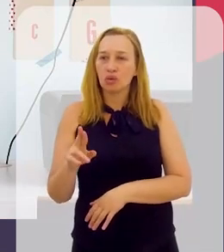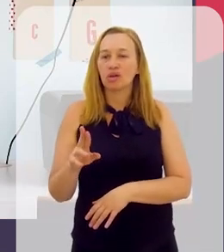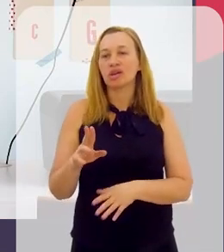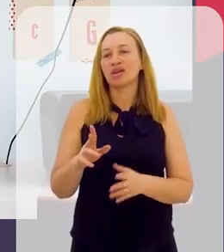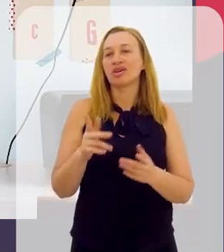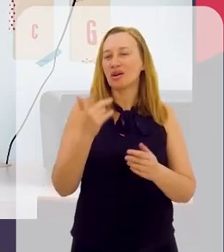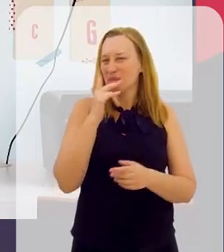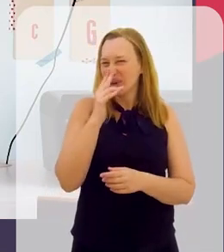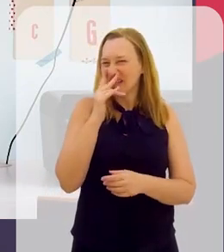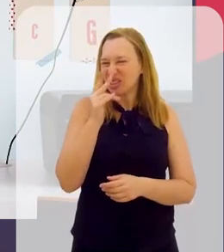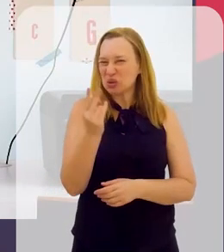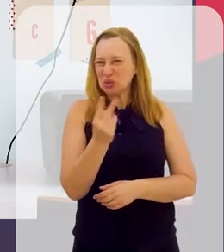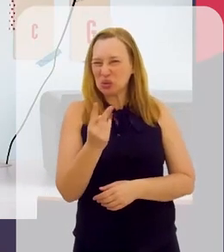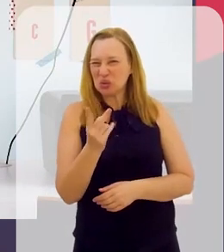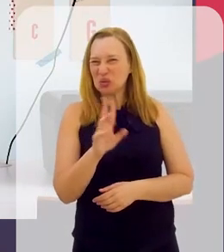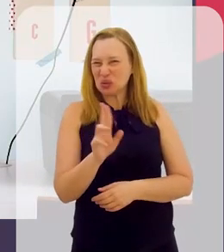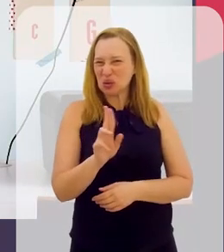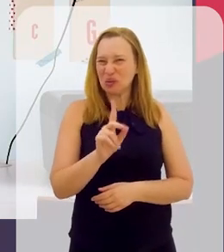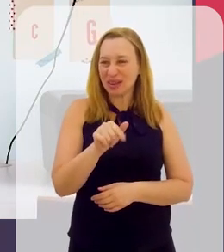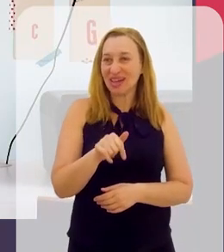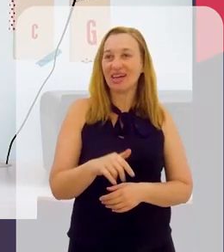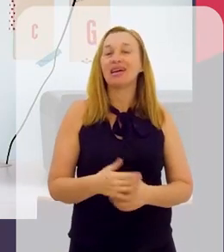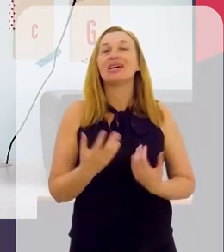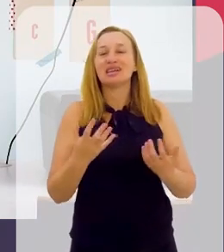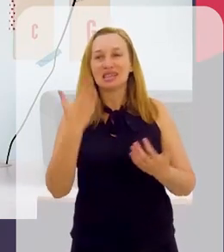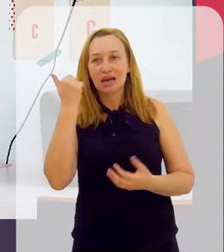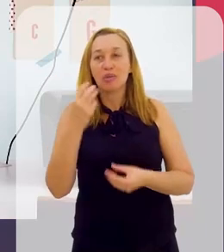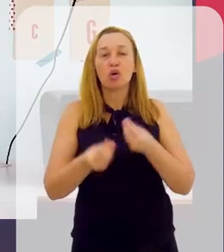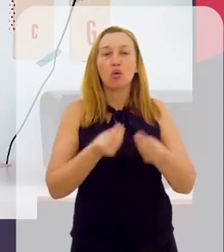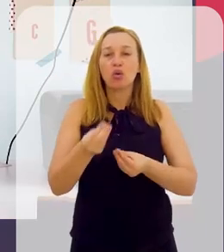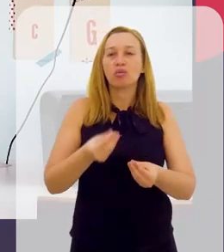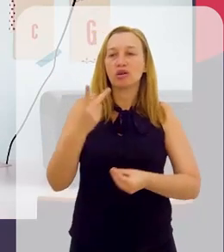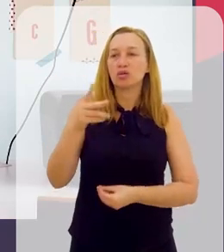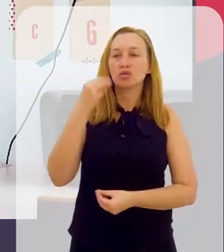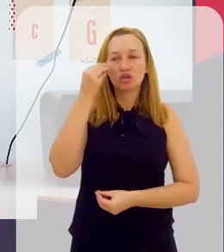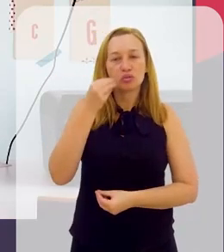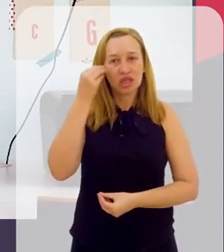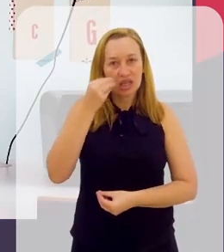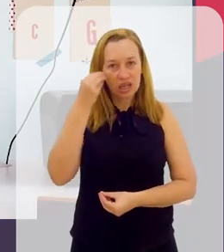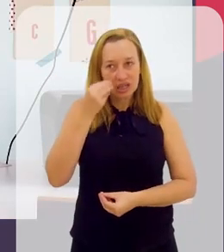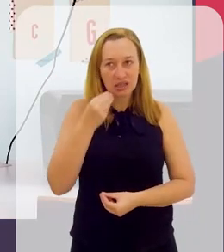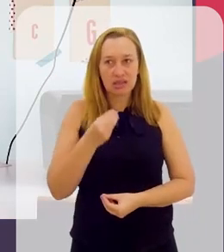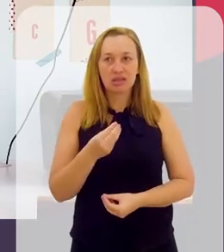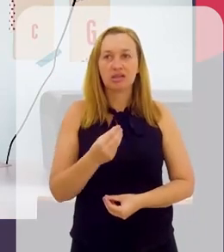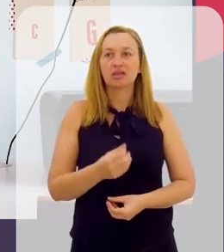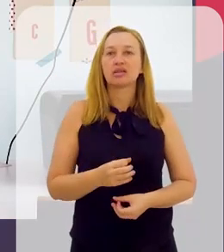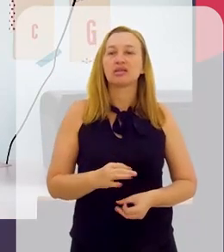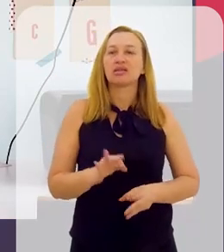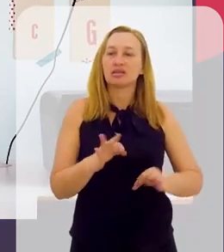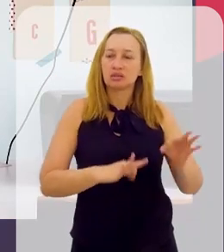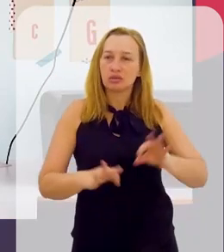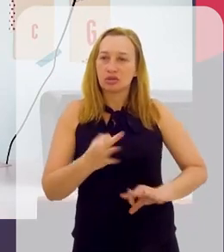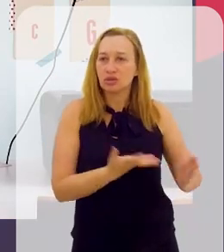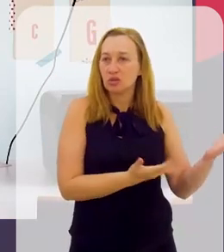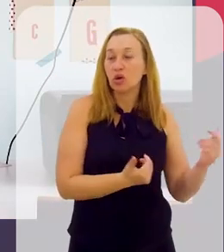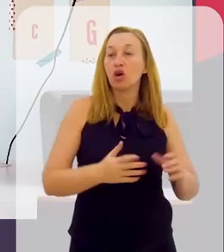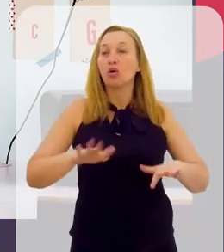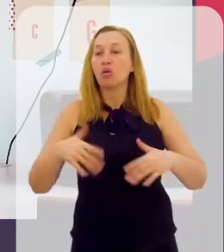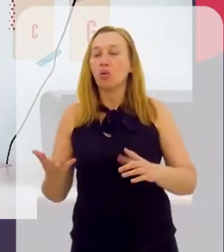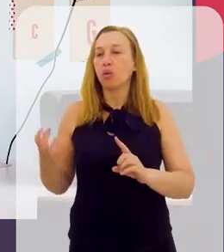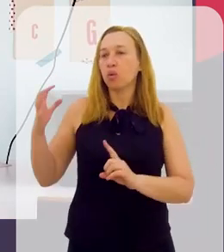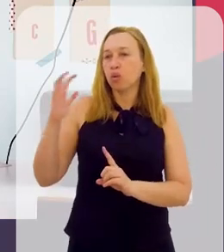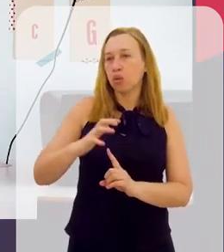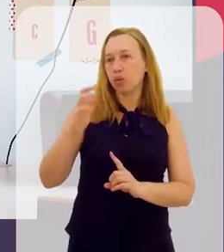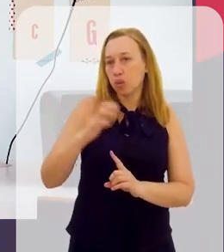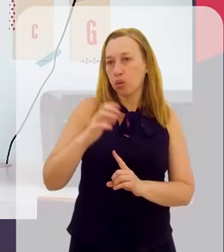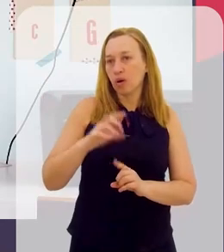que eu fiz para o Igor. O nome é meio parecido, né? Eu queria saber como é que foi a tua experiência no programa. E o quanto isso